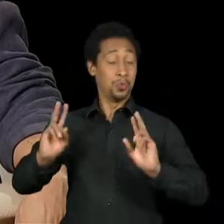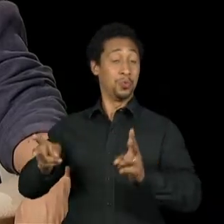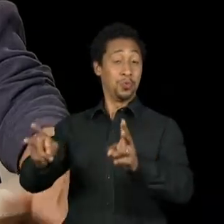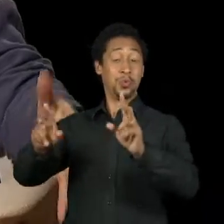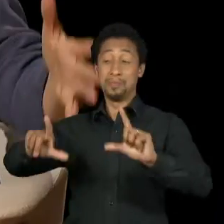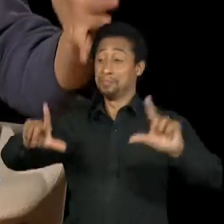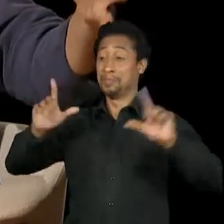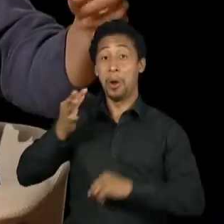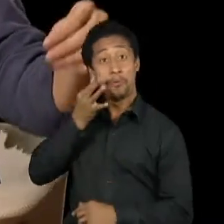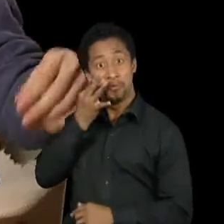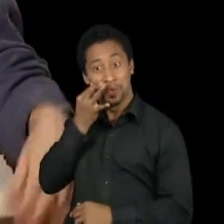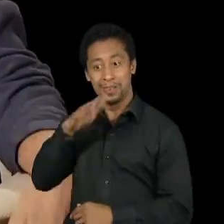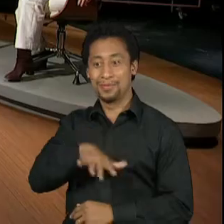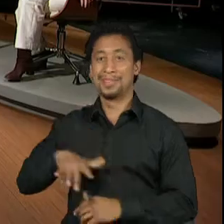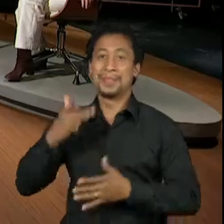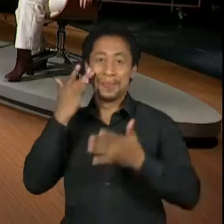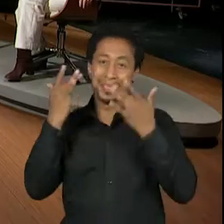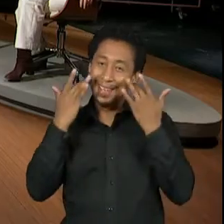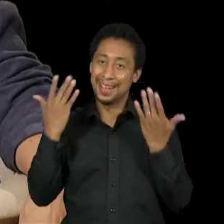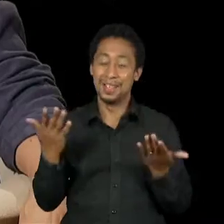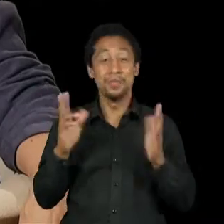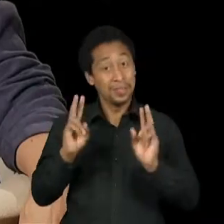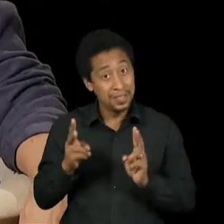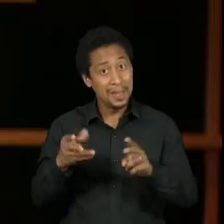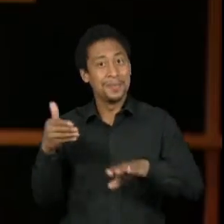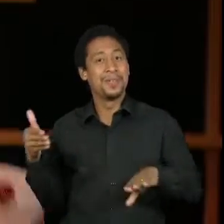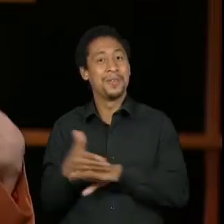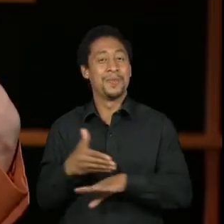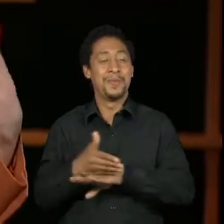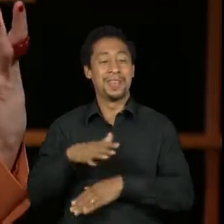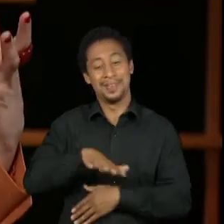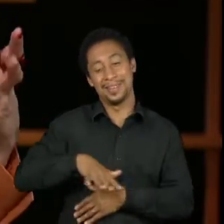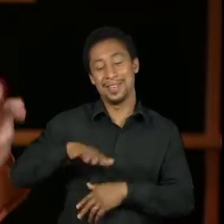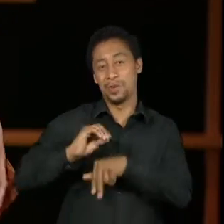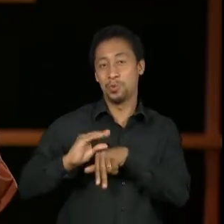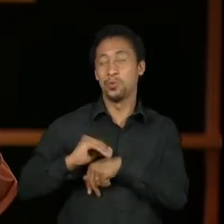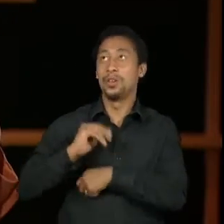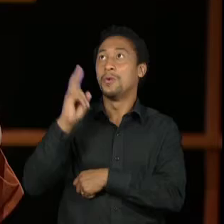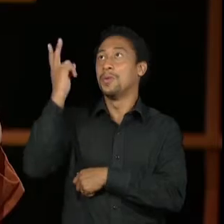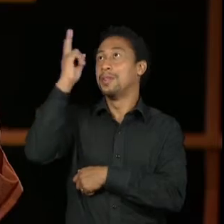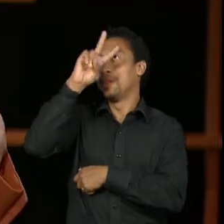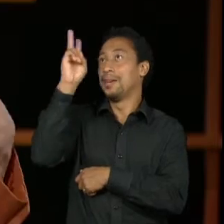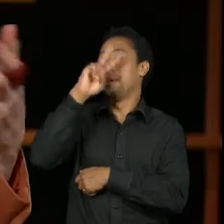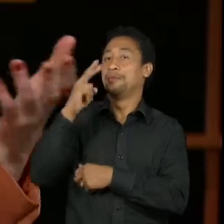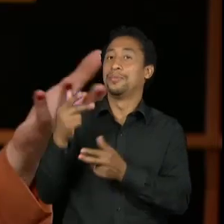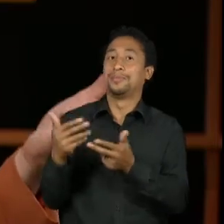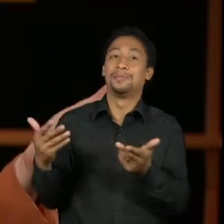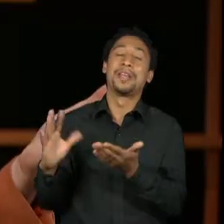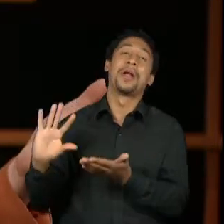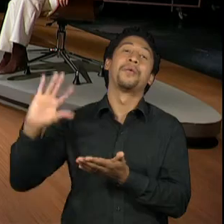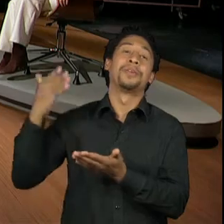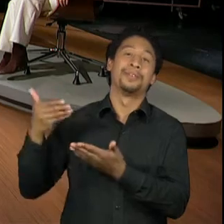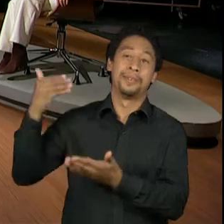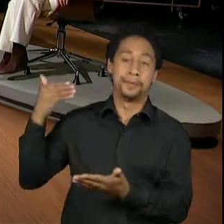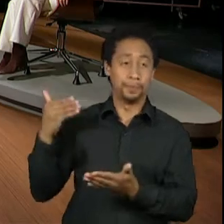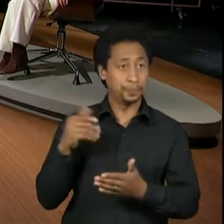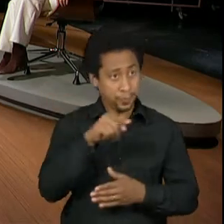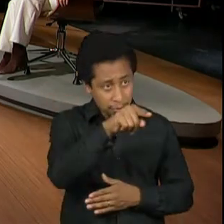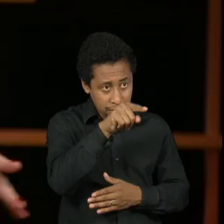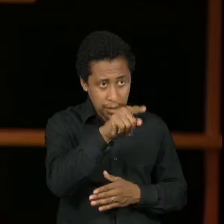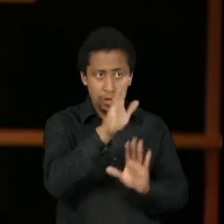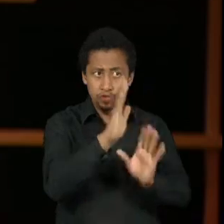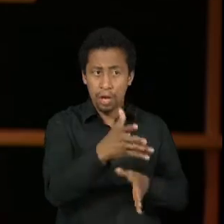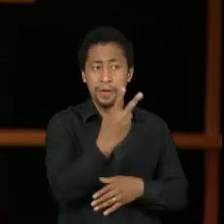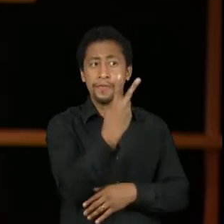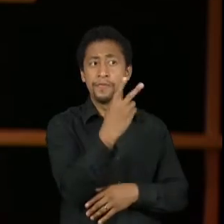aqui. Cada vez que eu entro aqui, eu tenho uma memória. Agora, para o cinema, você fez aproximadamente 20 filmes. E a gente tem o